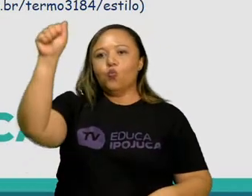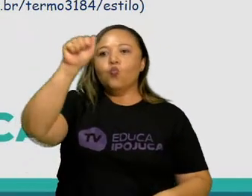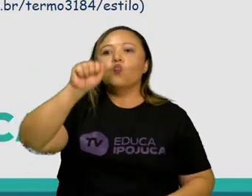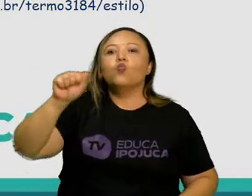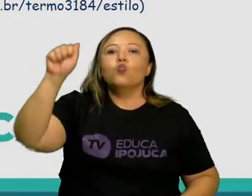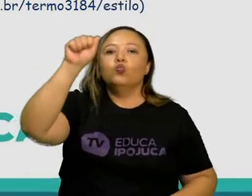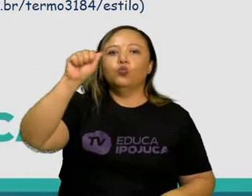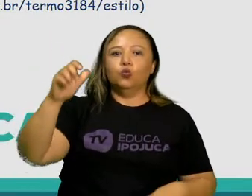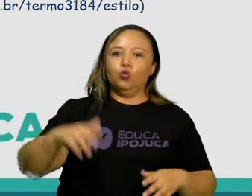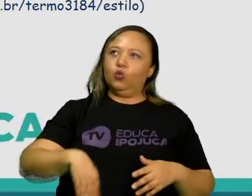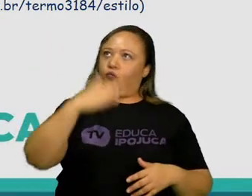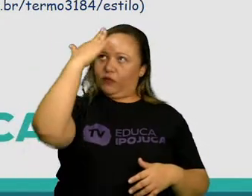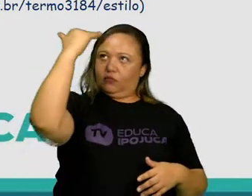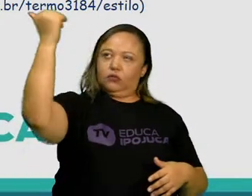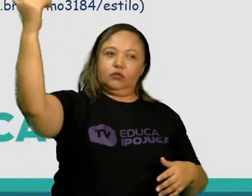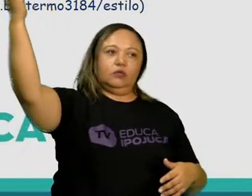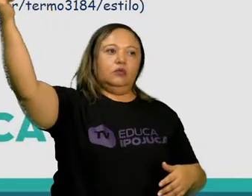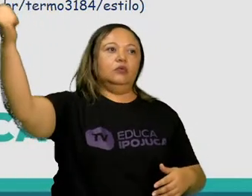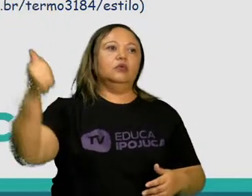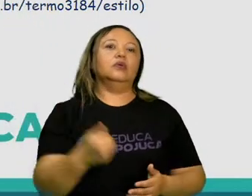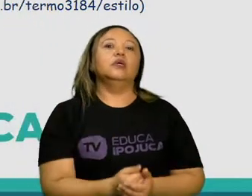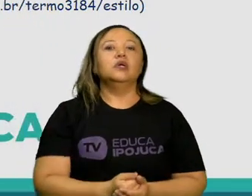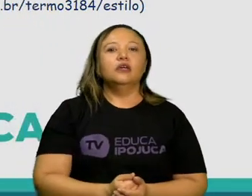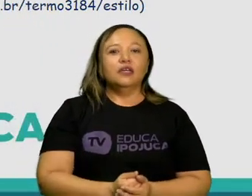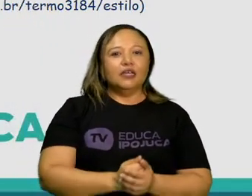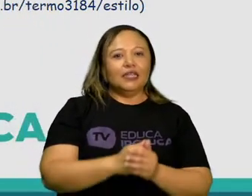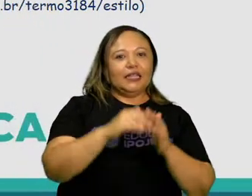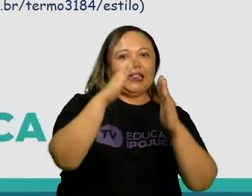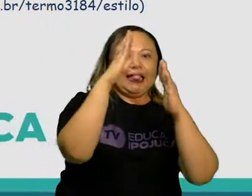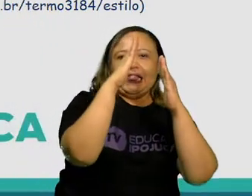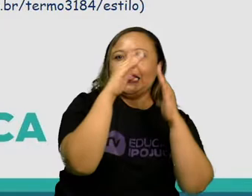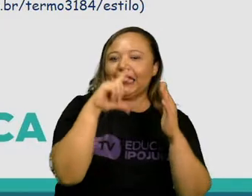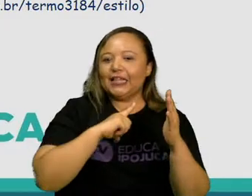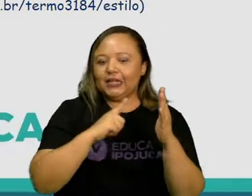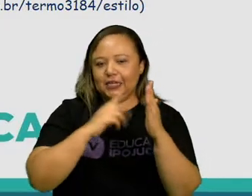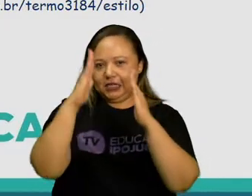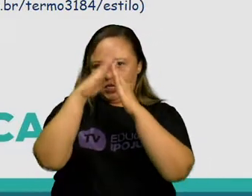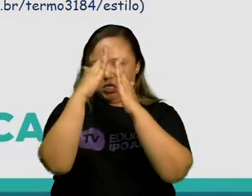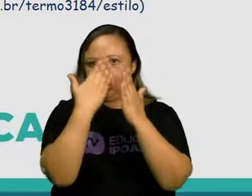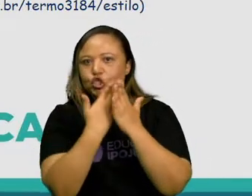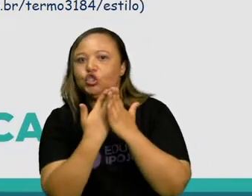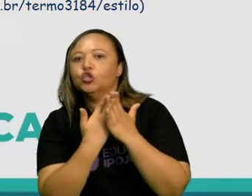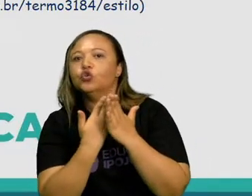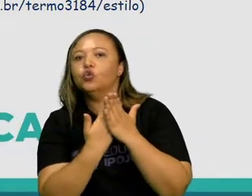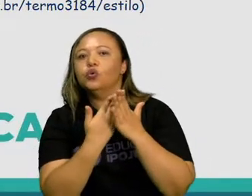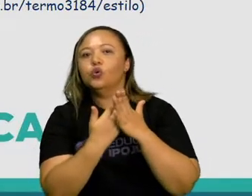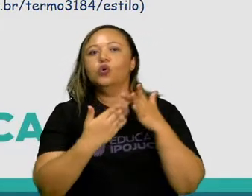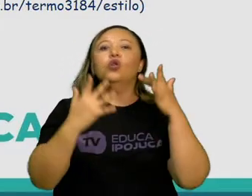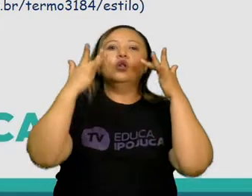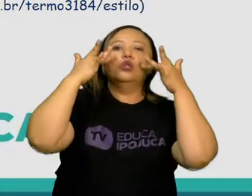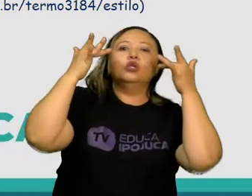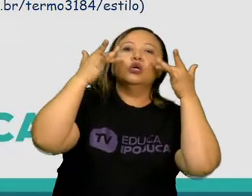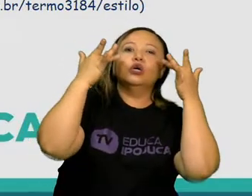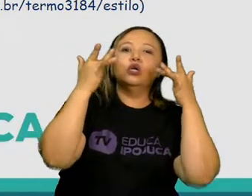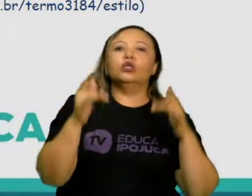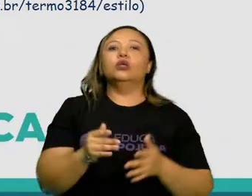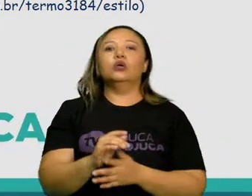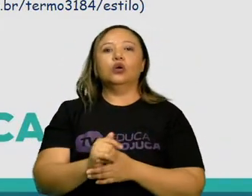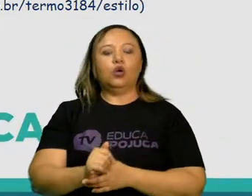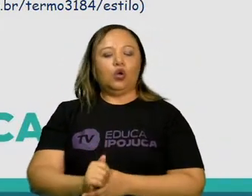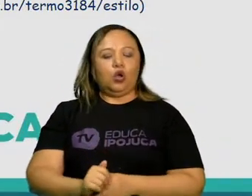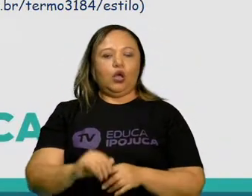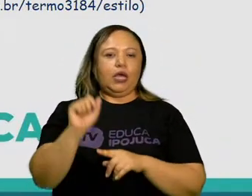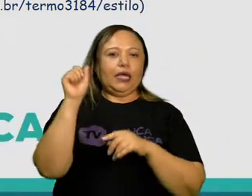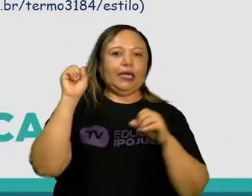a de Kranach ou Rembrandt, o estilo de uma região,